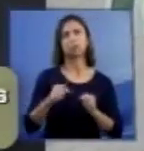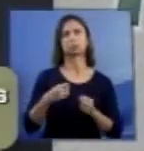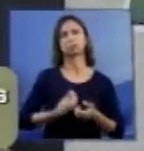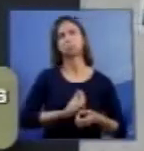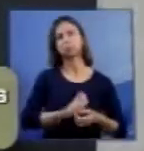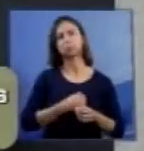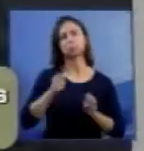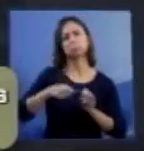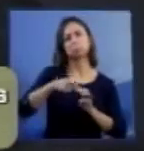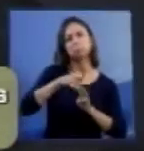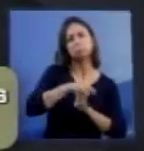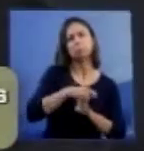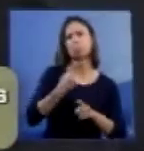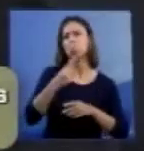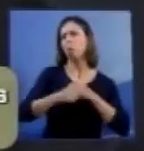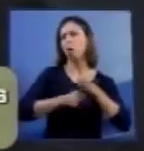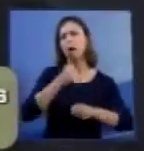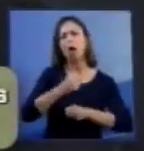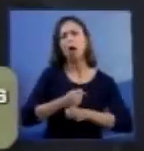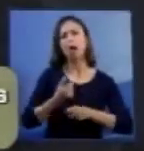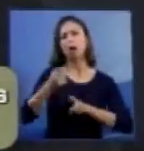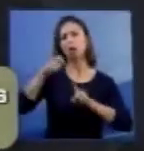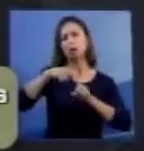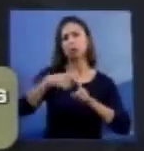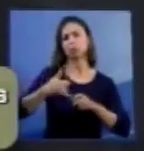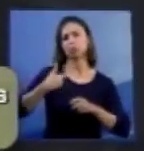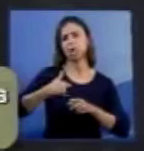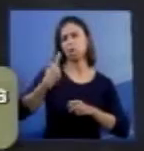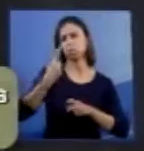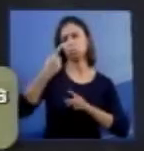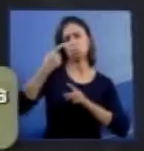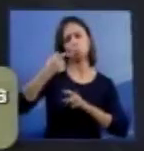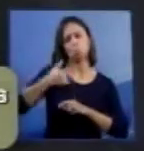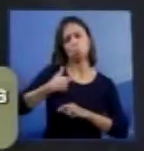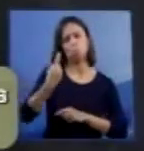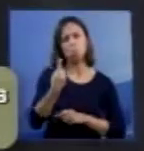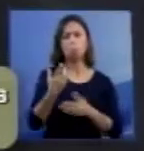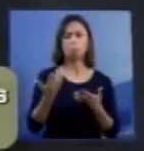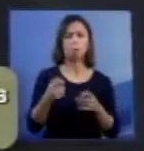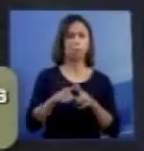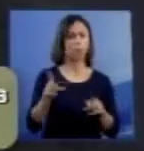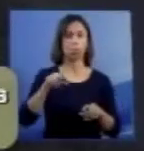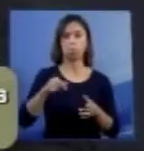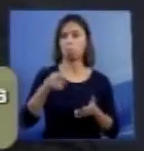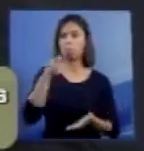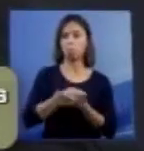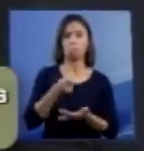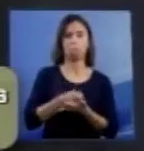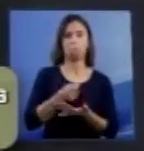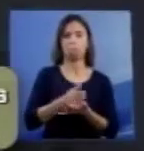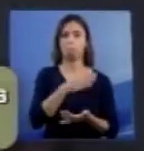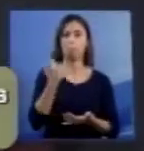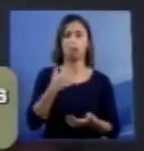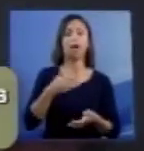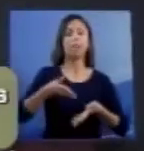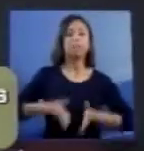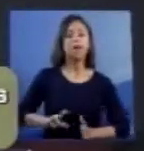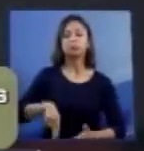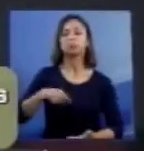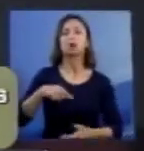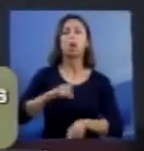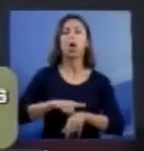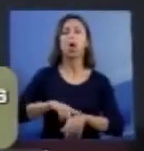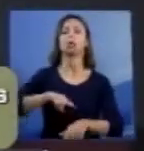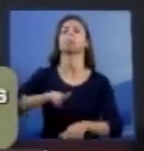ou, mais raramente, por um ano. Mas nunca morrem, obrigatoriamente, todas elas imediatamente após o